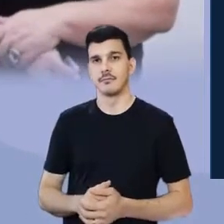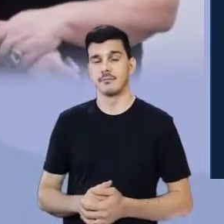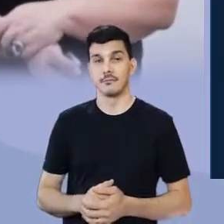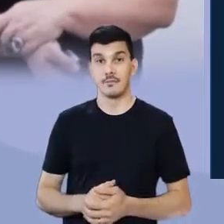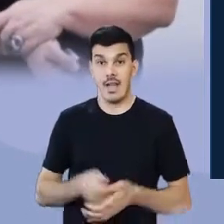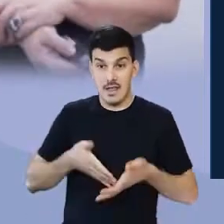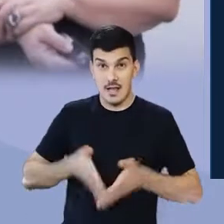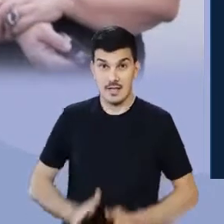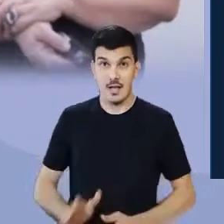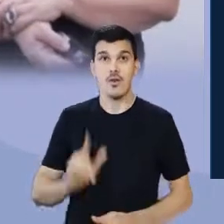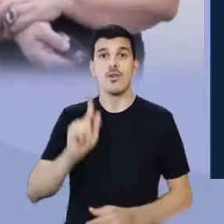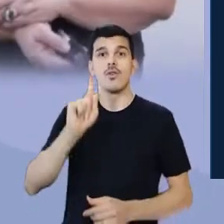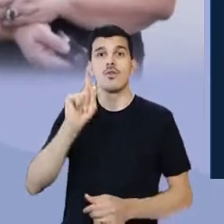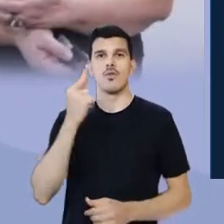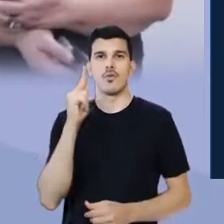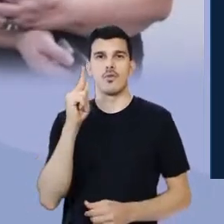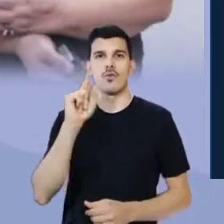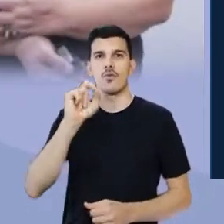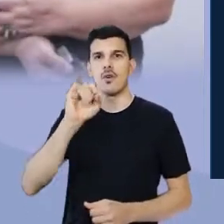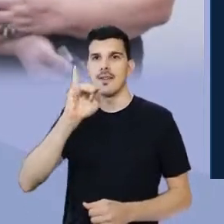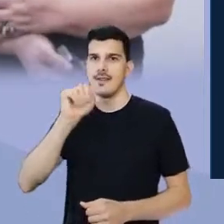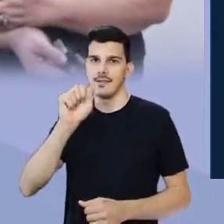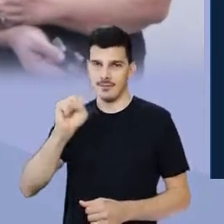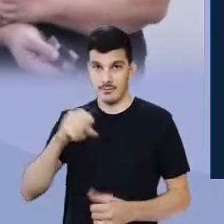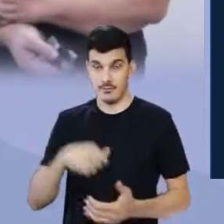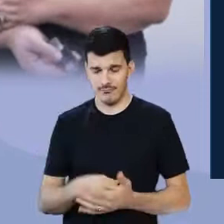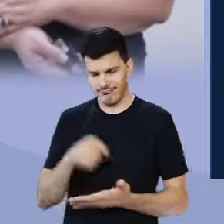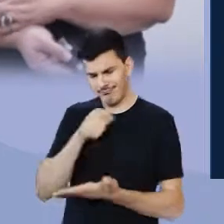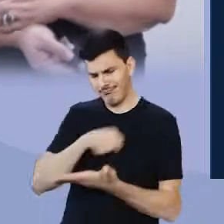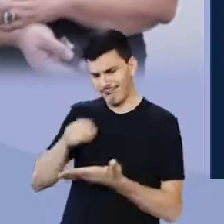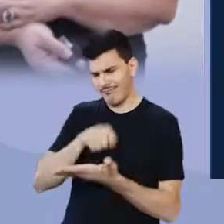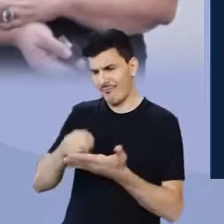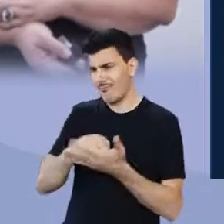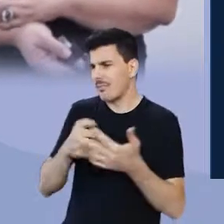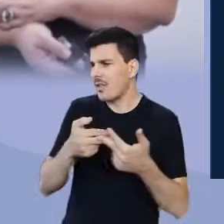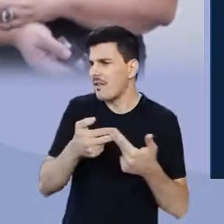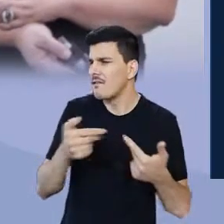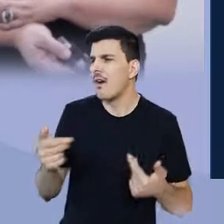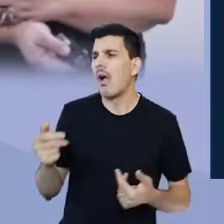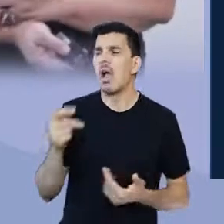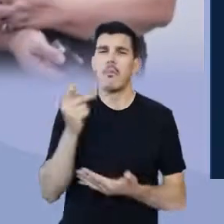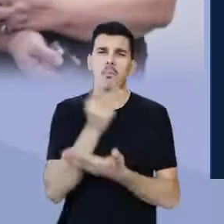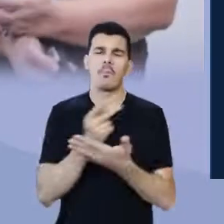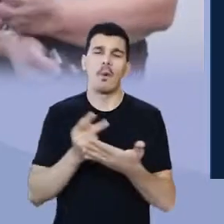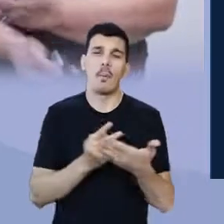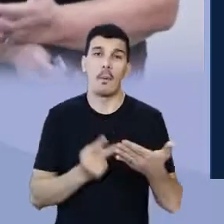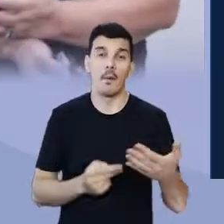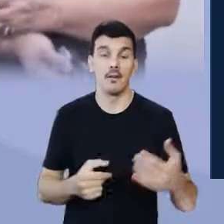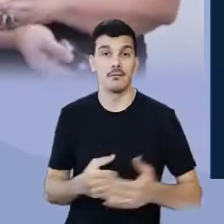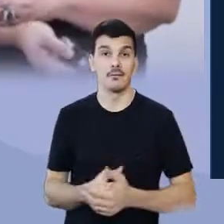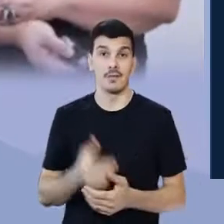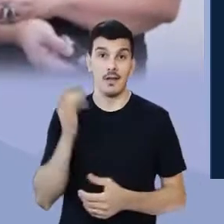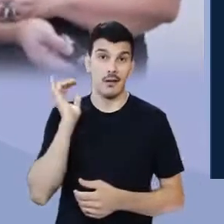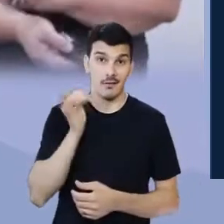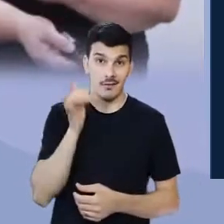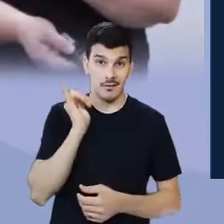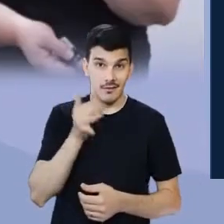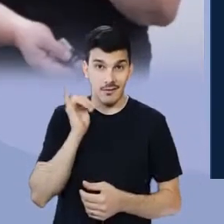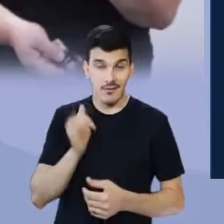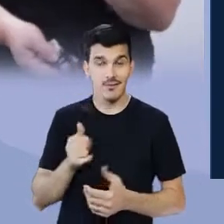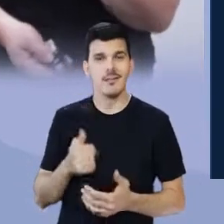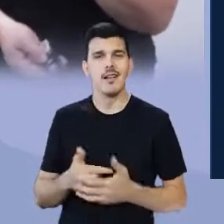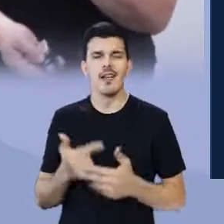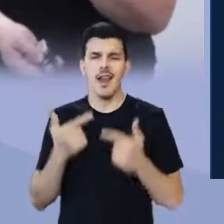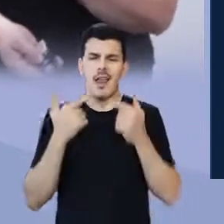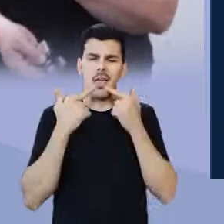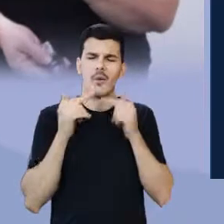em Goiás. Ela escreveu muitas poesias, escreveu contos, numa